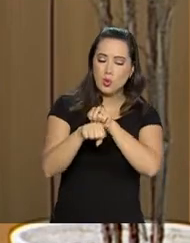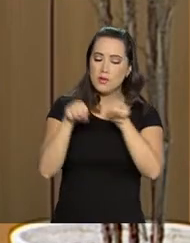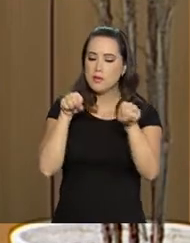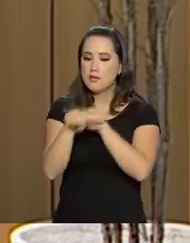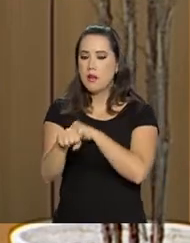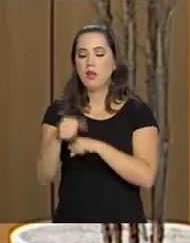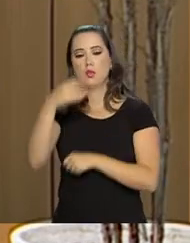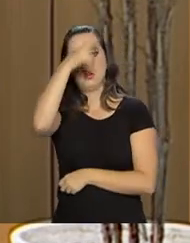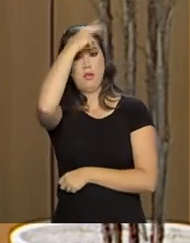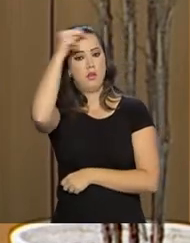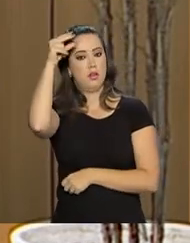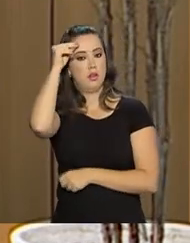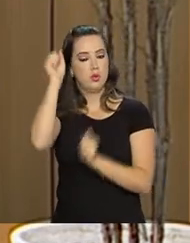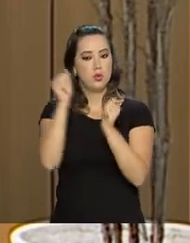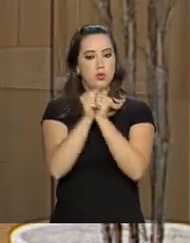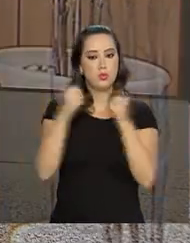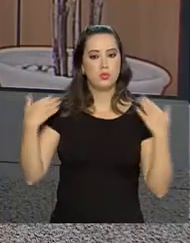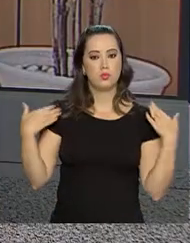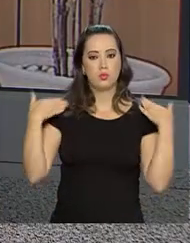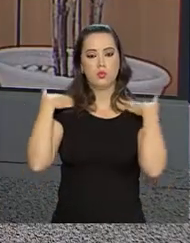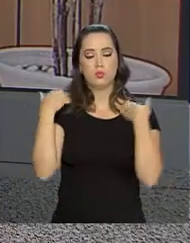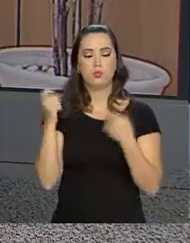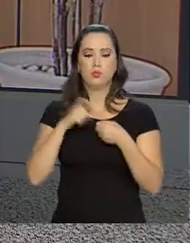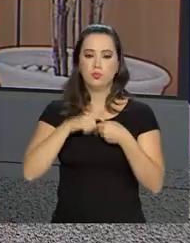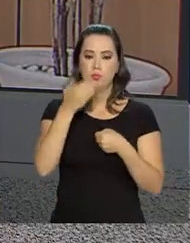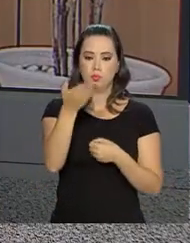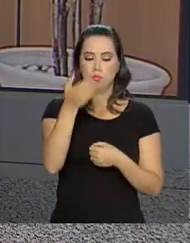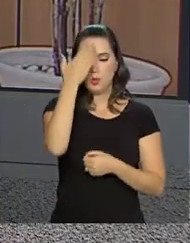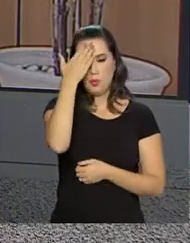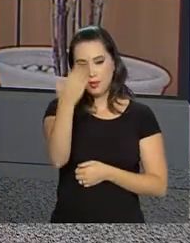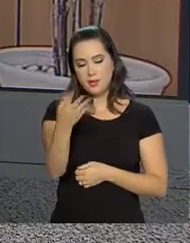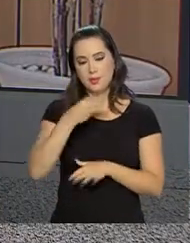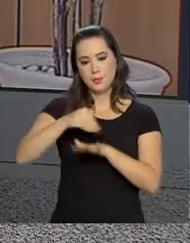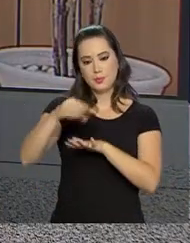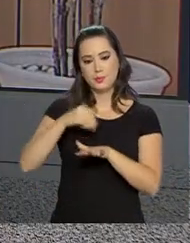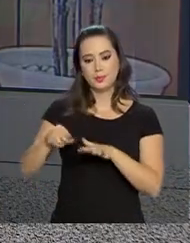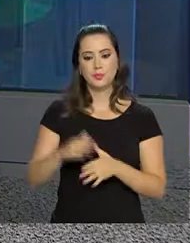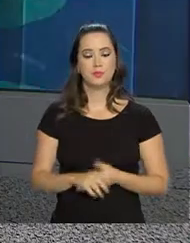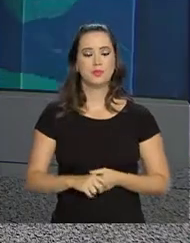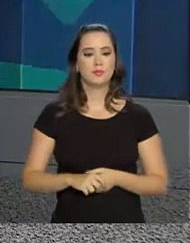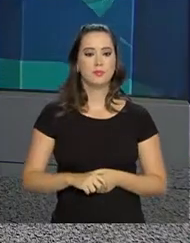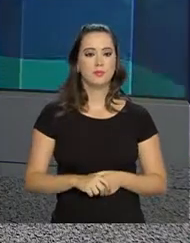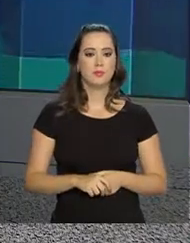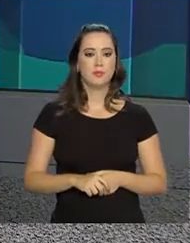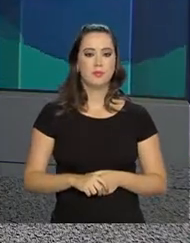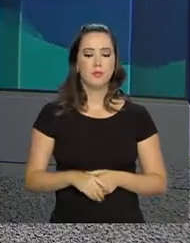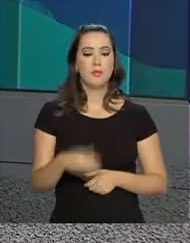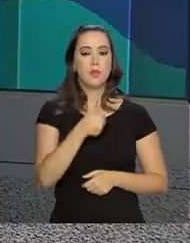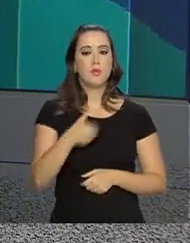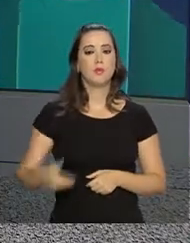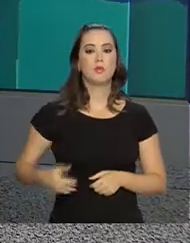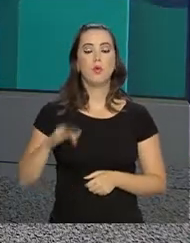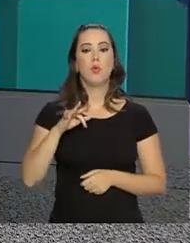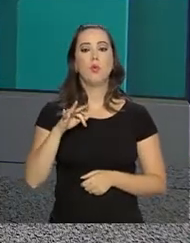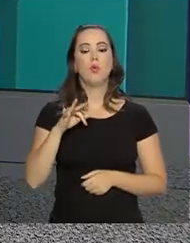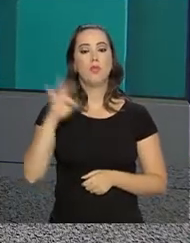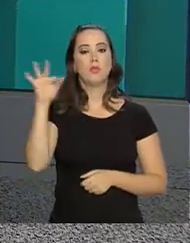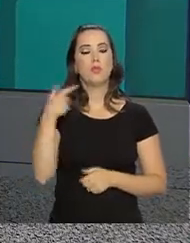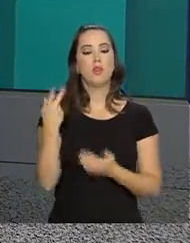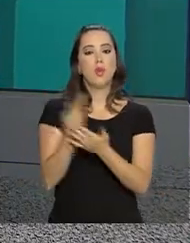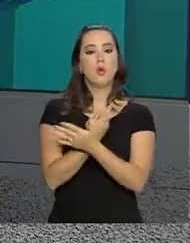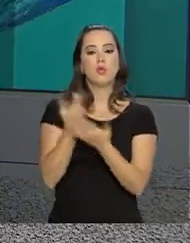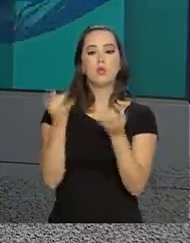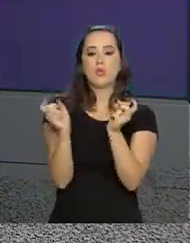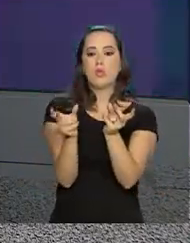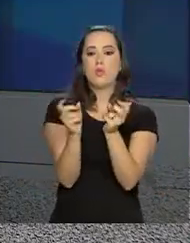de Anderson Gomes. Voltamos com você. Obrigada, Márcia, pelas informações. O governo realizou hoje o